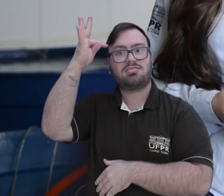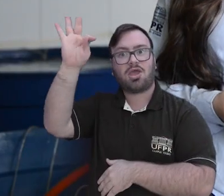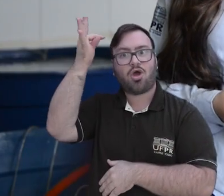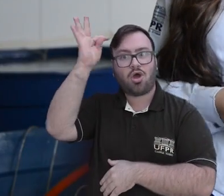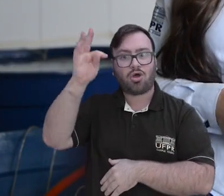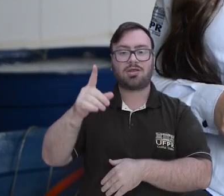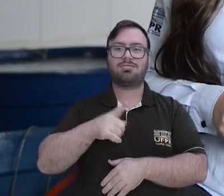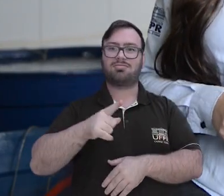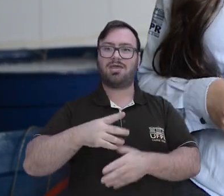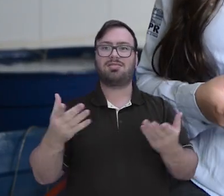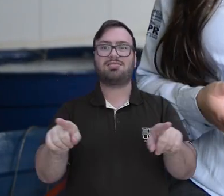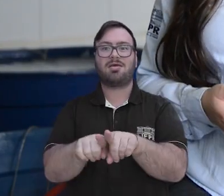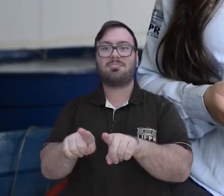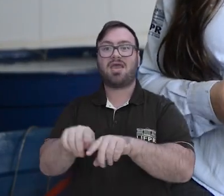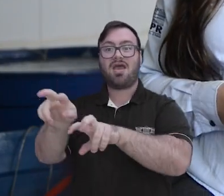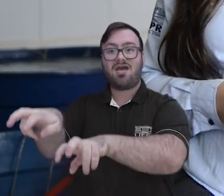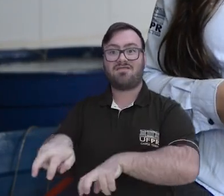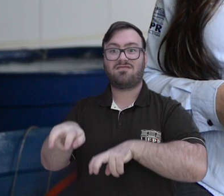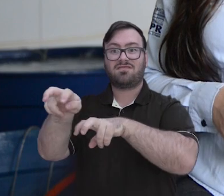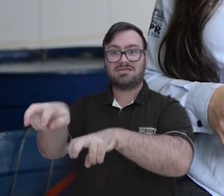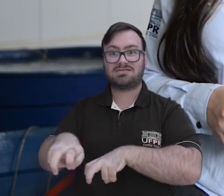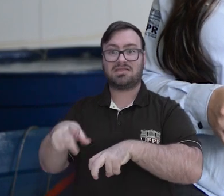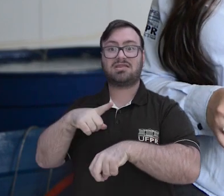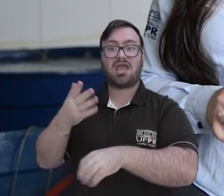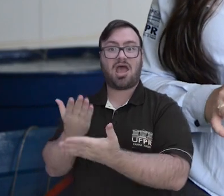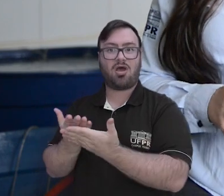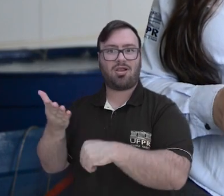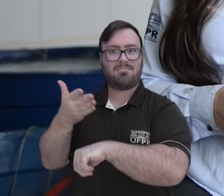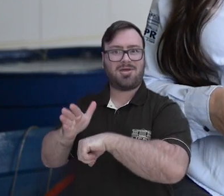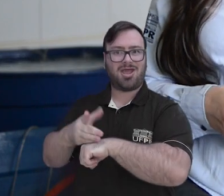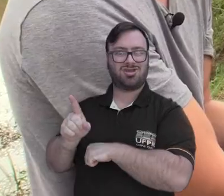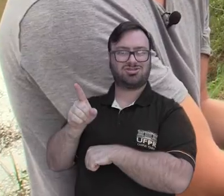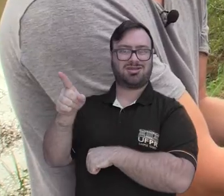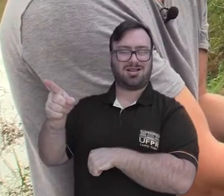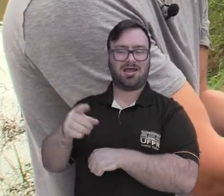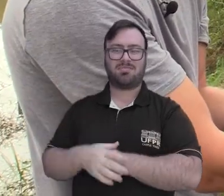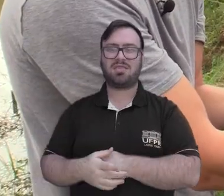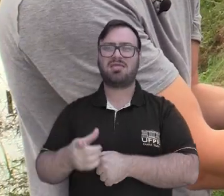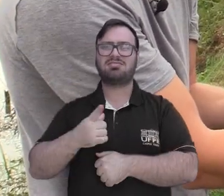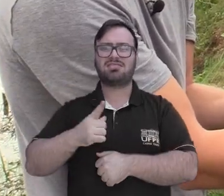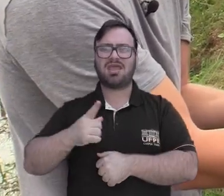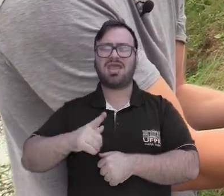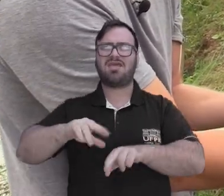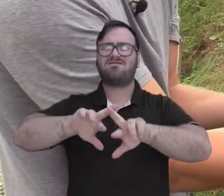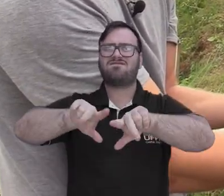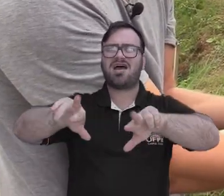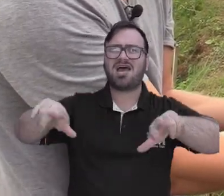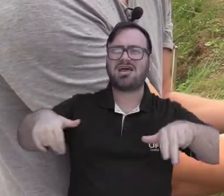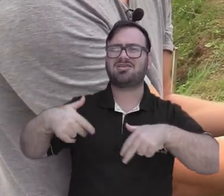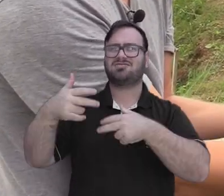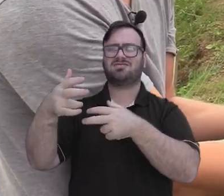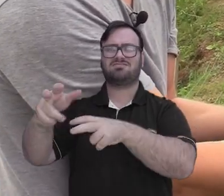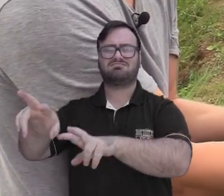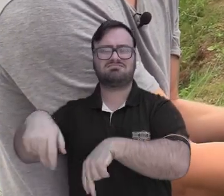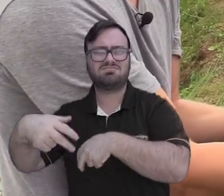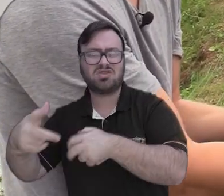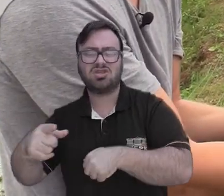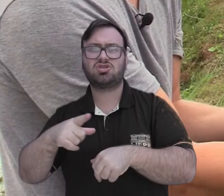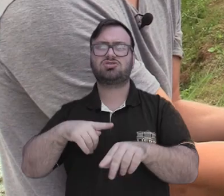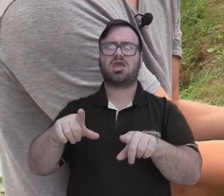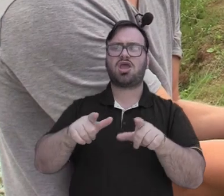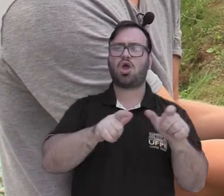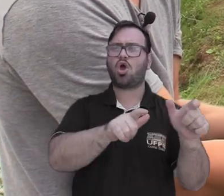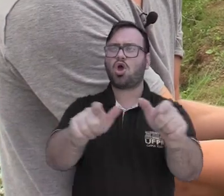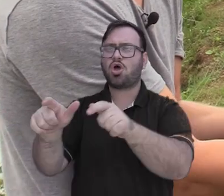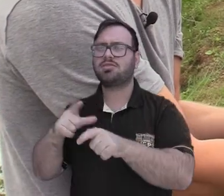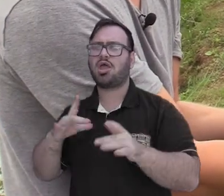Agora a gente tem a fazenda, onde está ocorrendo a maioria das aulas práticas lá. A gente tem várias visitas em fazendas, em propriedades, a